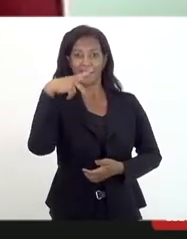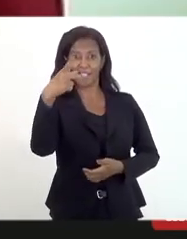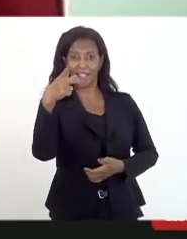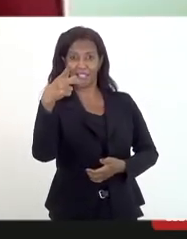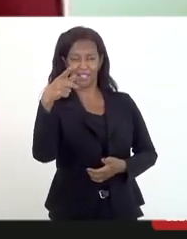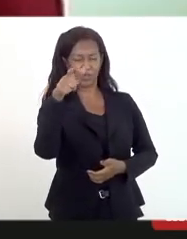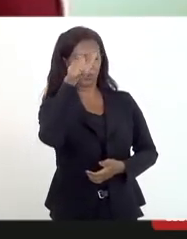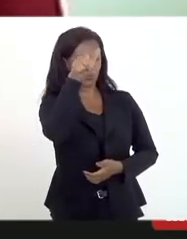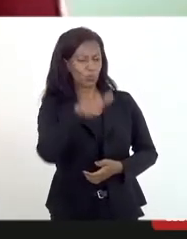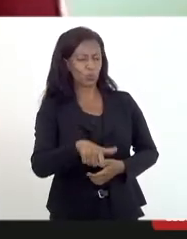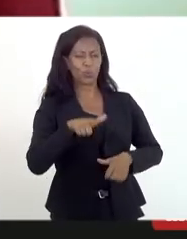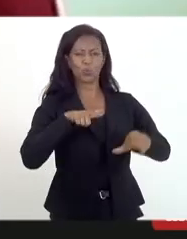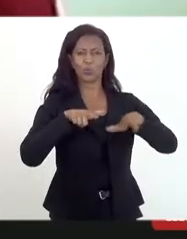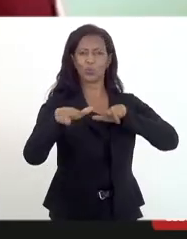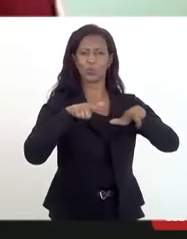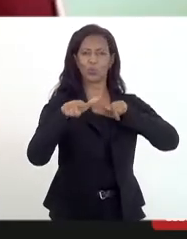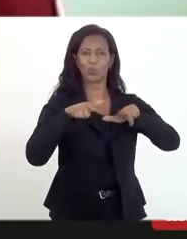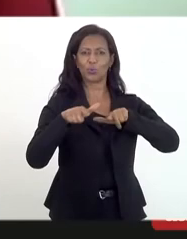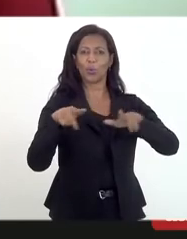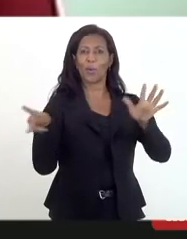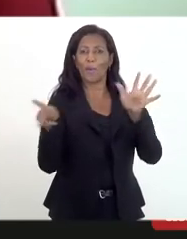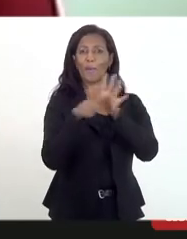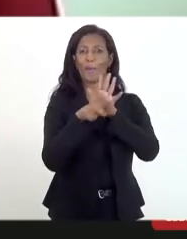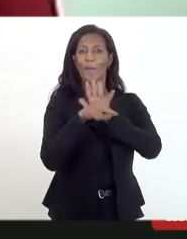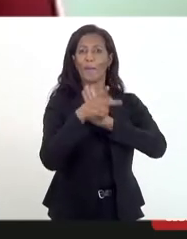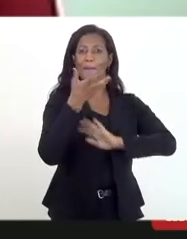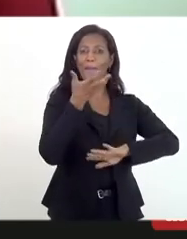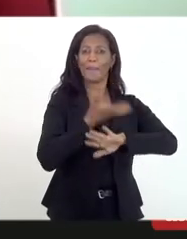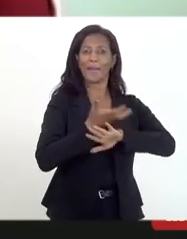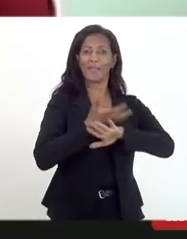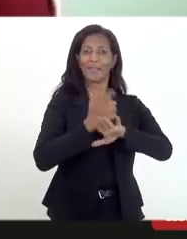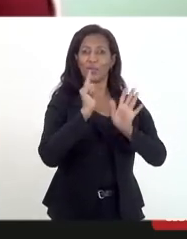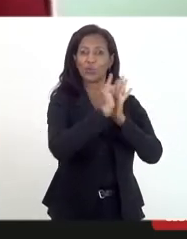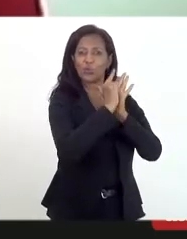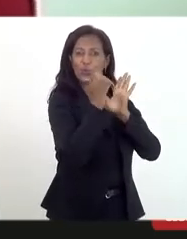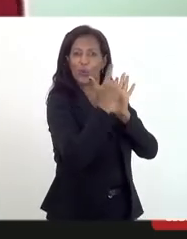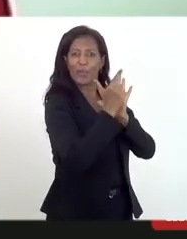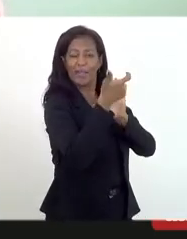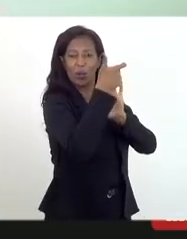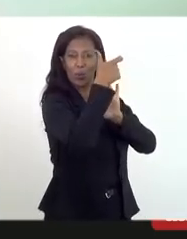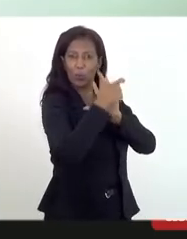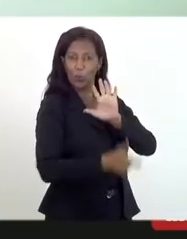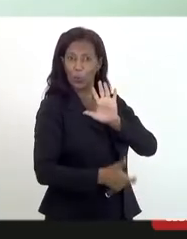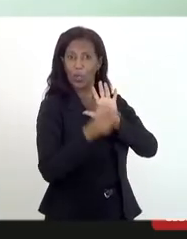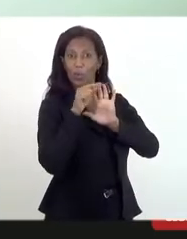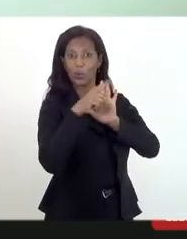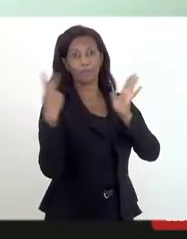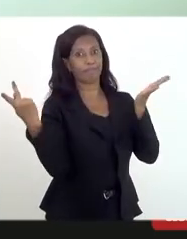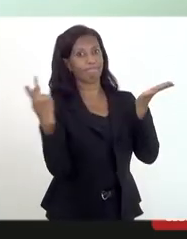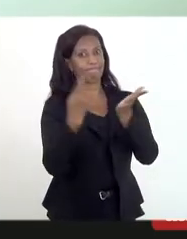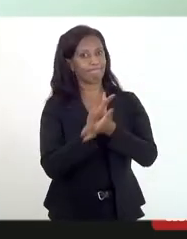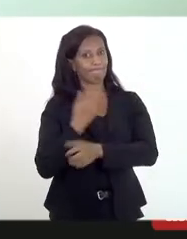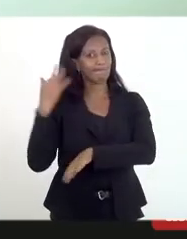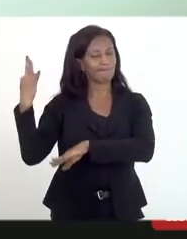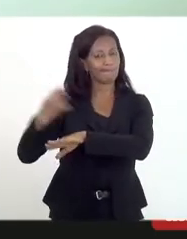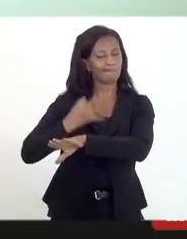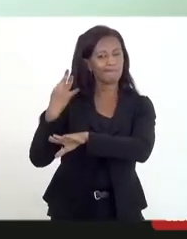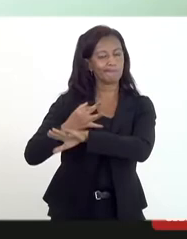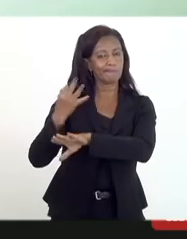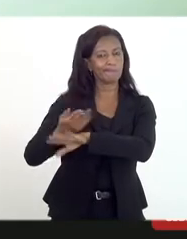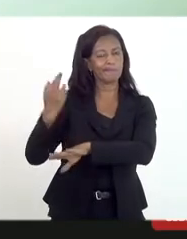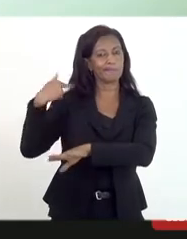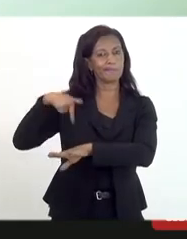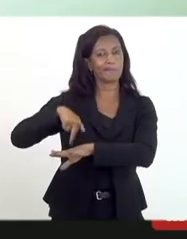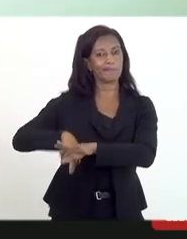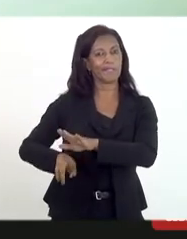foi objeto, inclusive, de uma matéria jornalística a respeito de um caso de intolerância religiosa